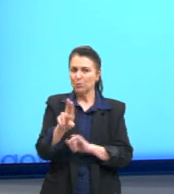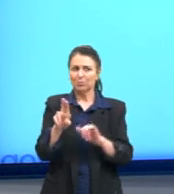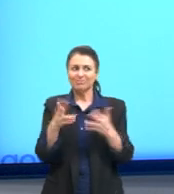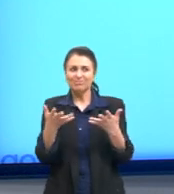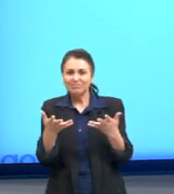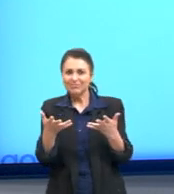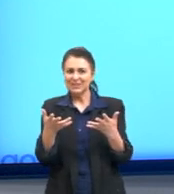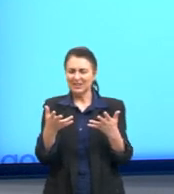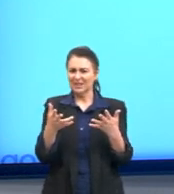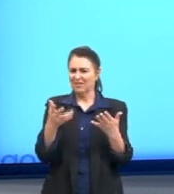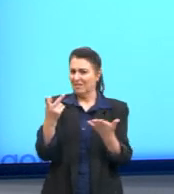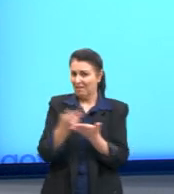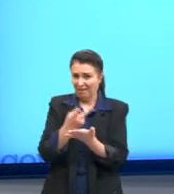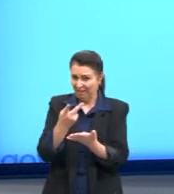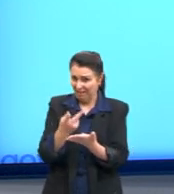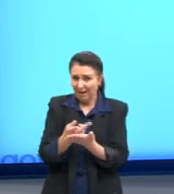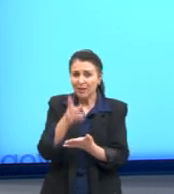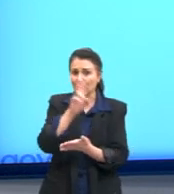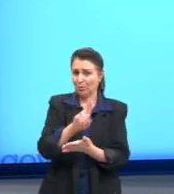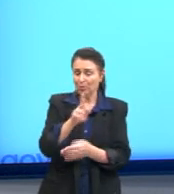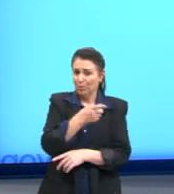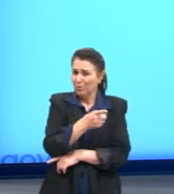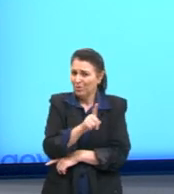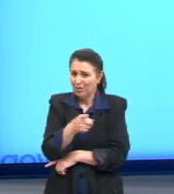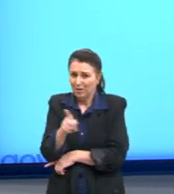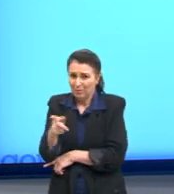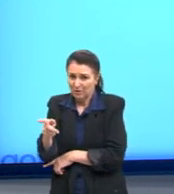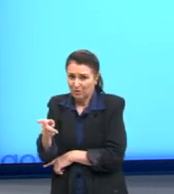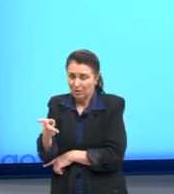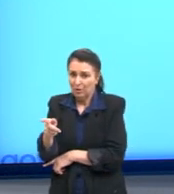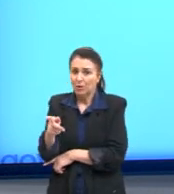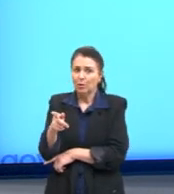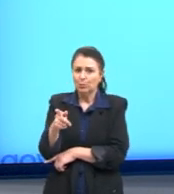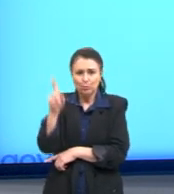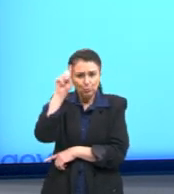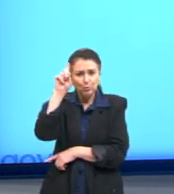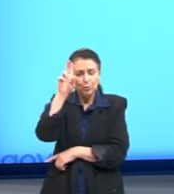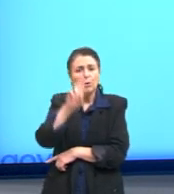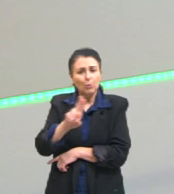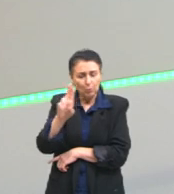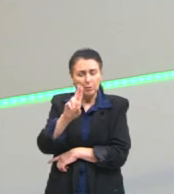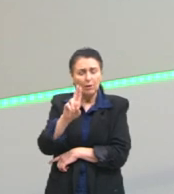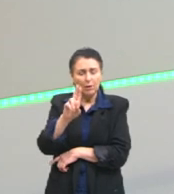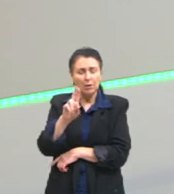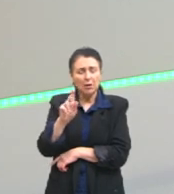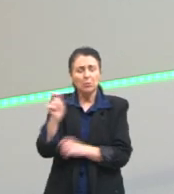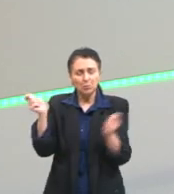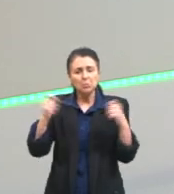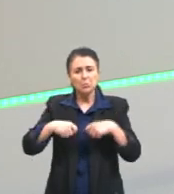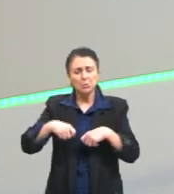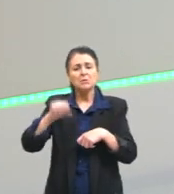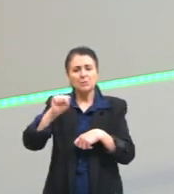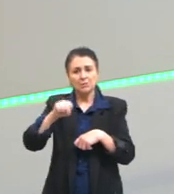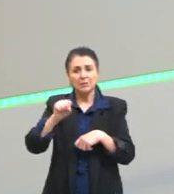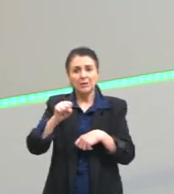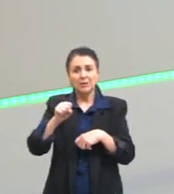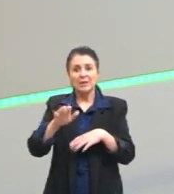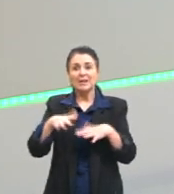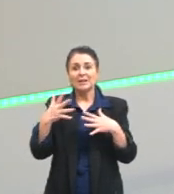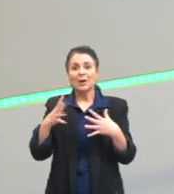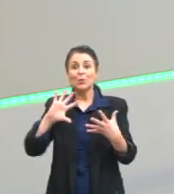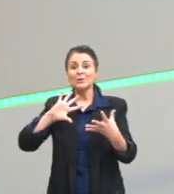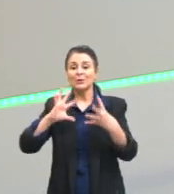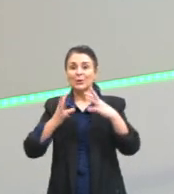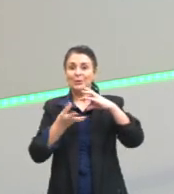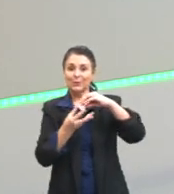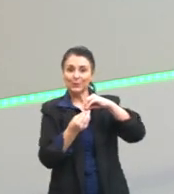seria incorreto pela gramática, no dia a dia é usado e é possível. Então, eles estão relativizando, eles